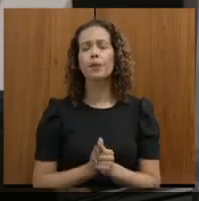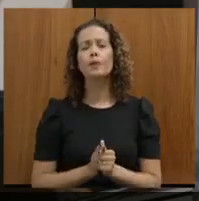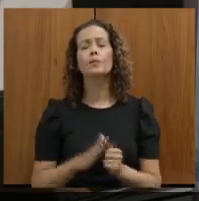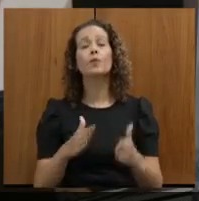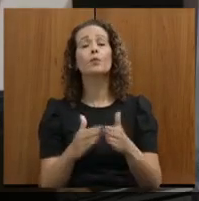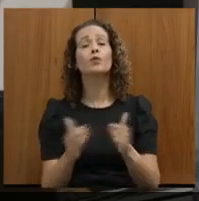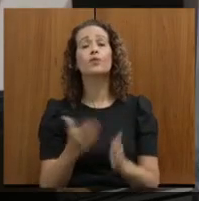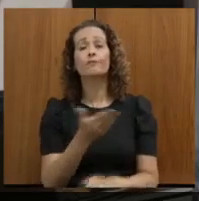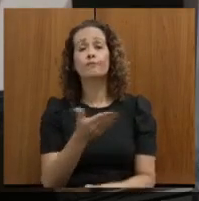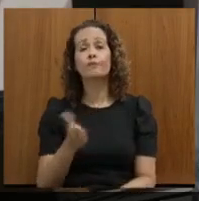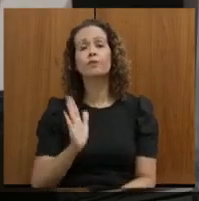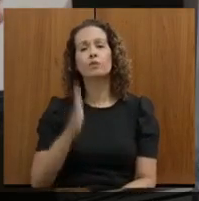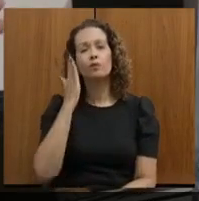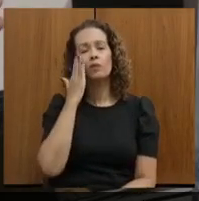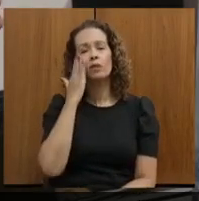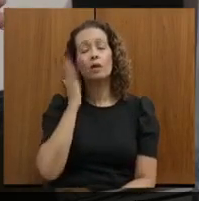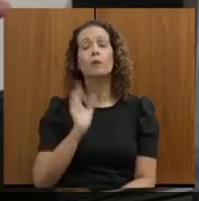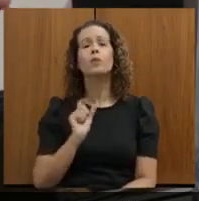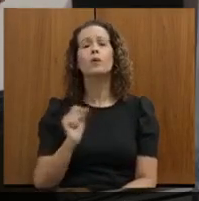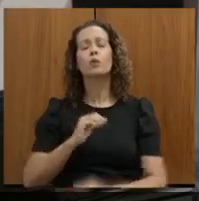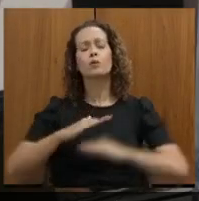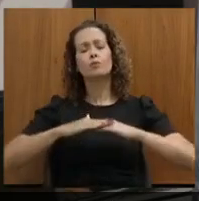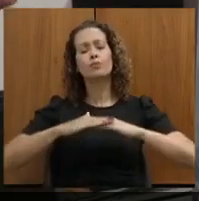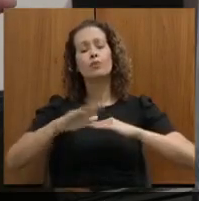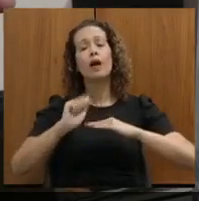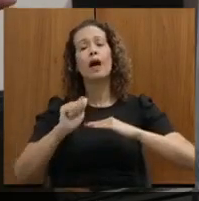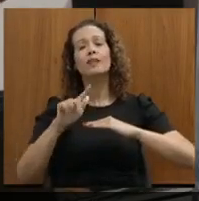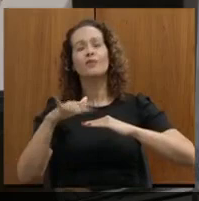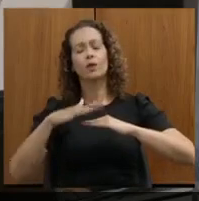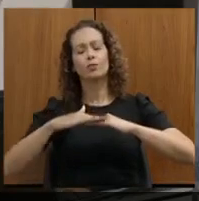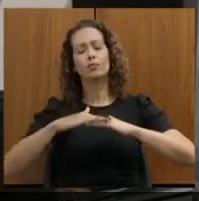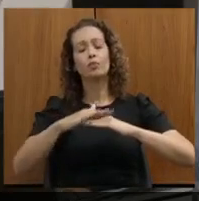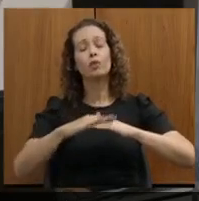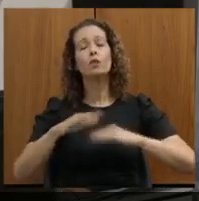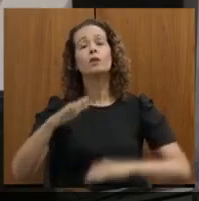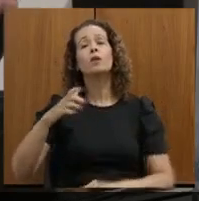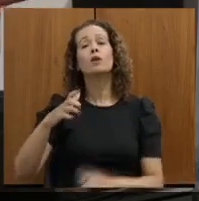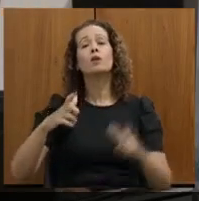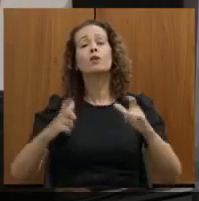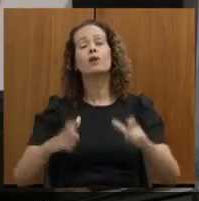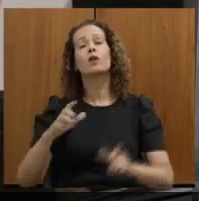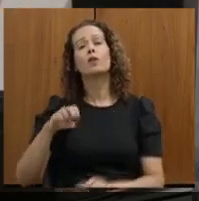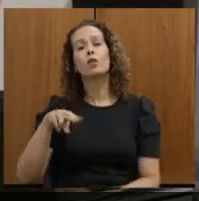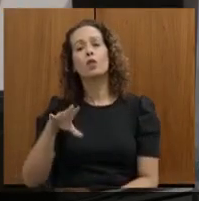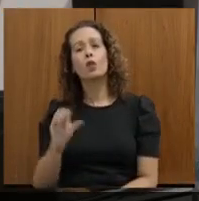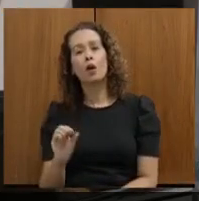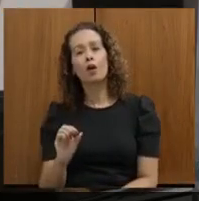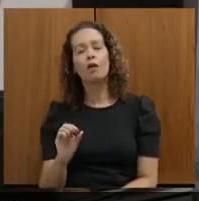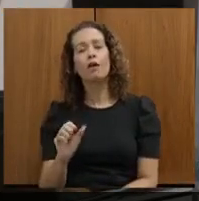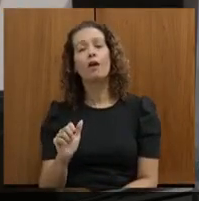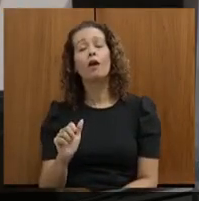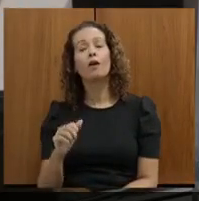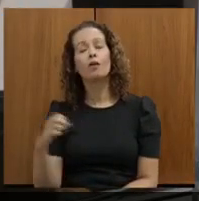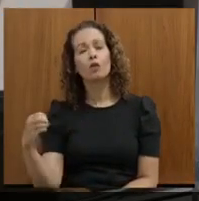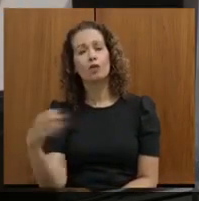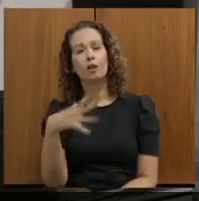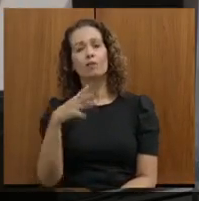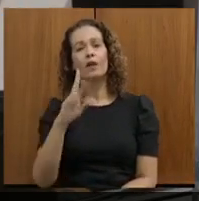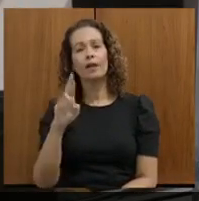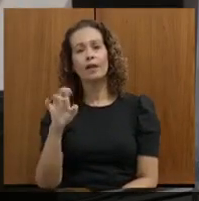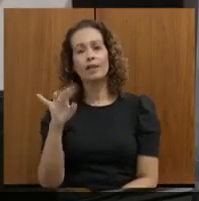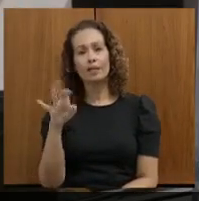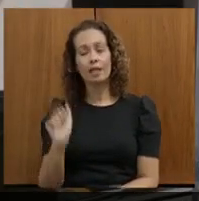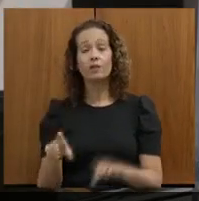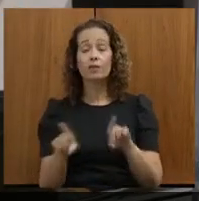já sabe, que é o asfaltamento de Nova Resende e também a Conceição Aparecida, tão importante.